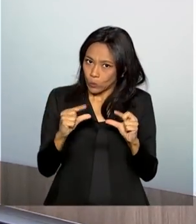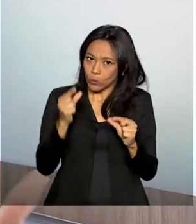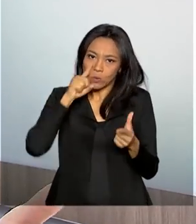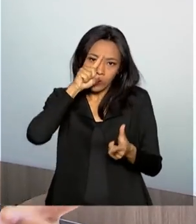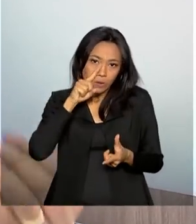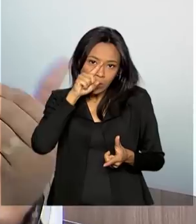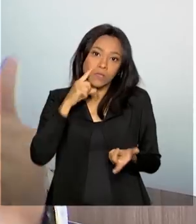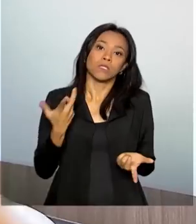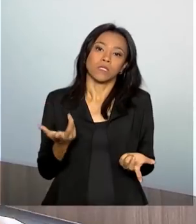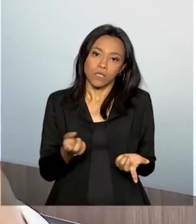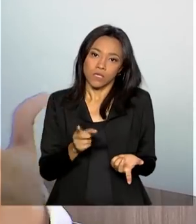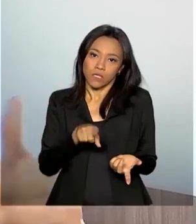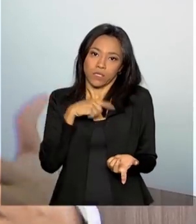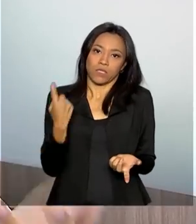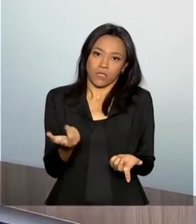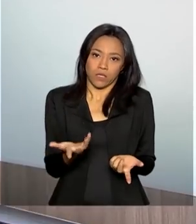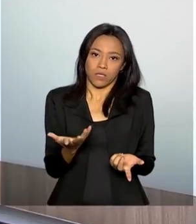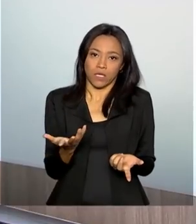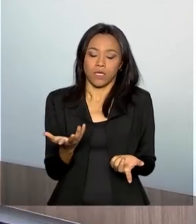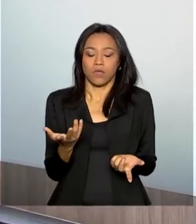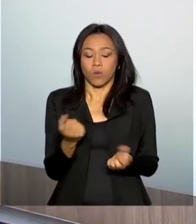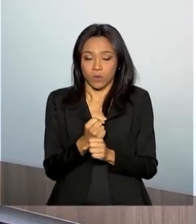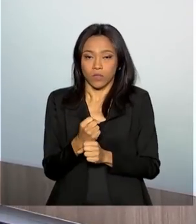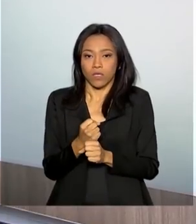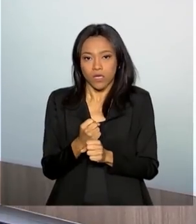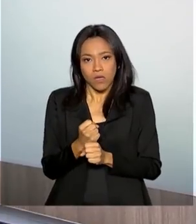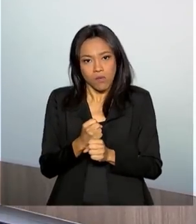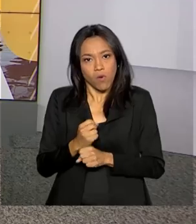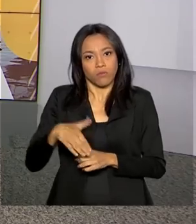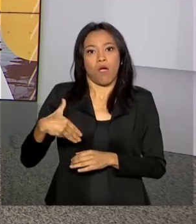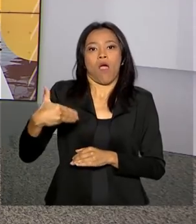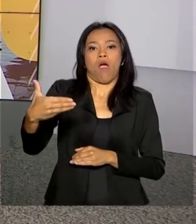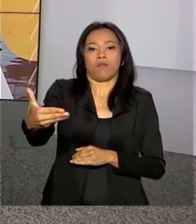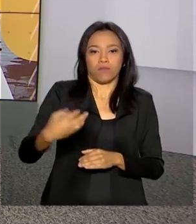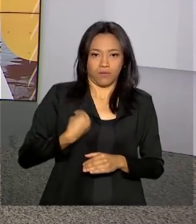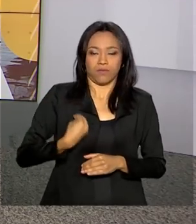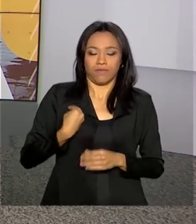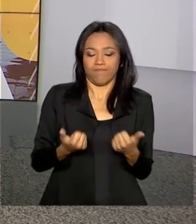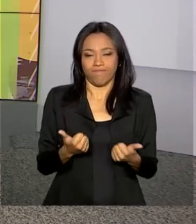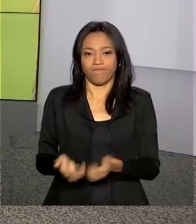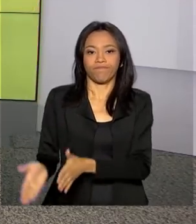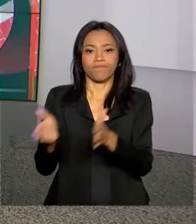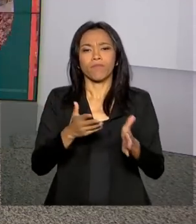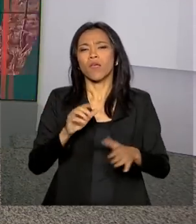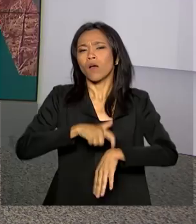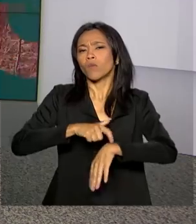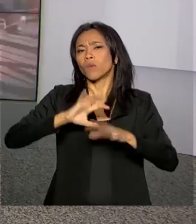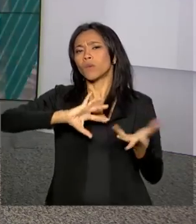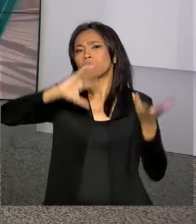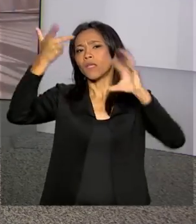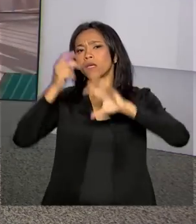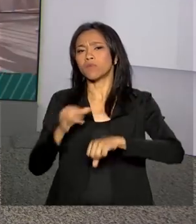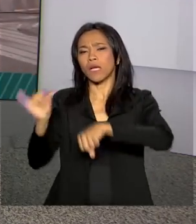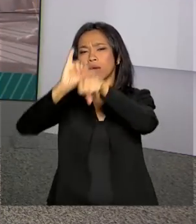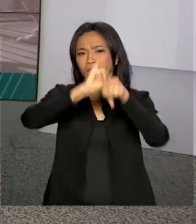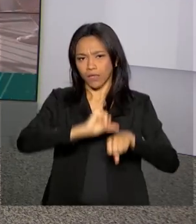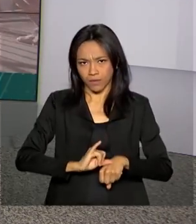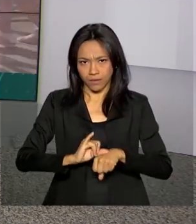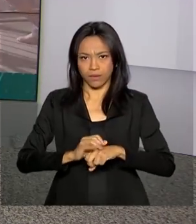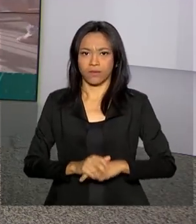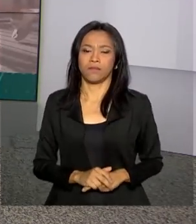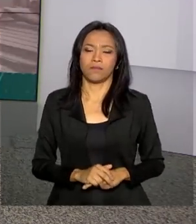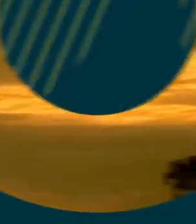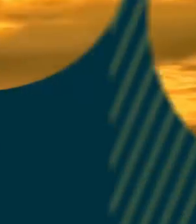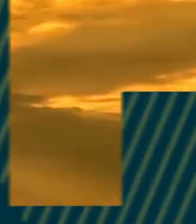ter efeitos adversos dessa doença. E agora a hora de saber como fica o tempo em algumas capitais.